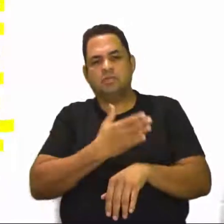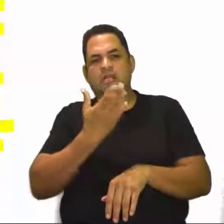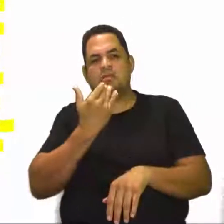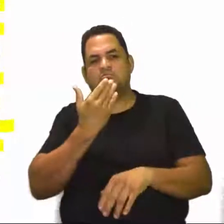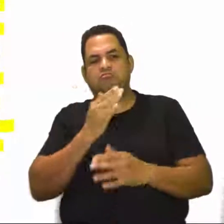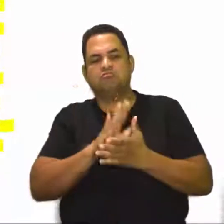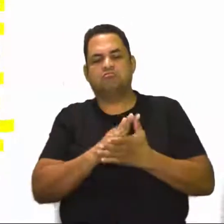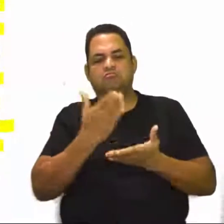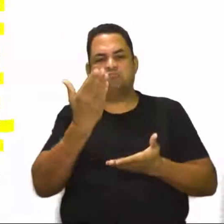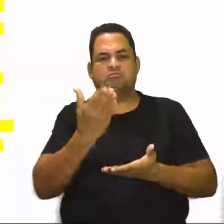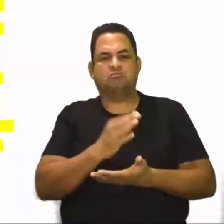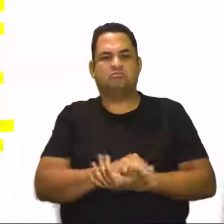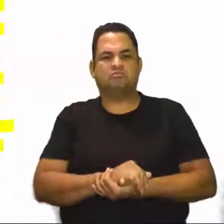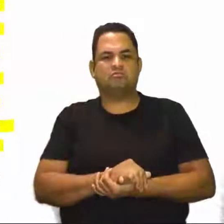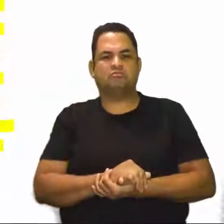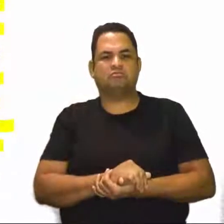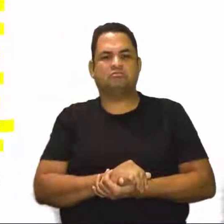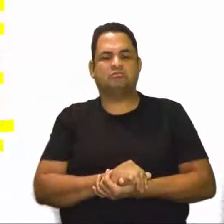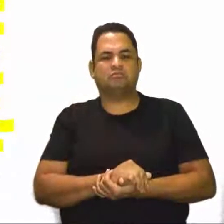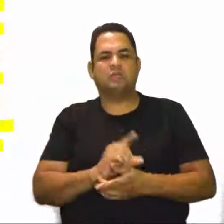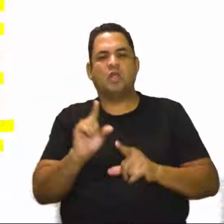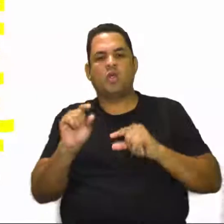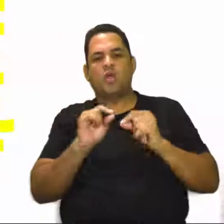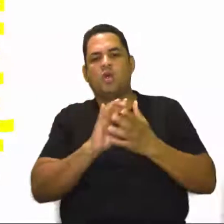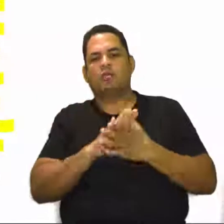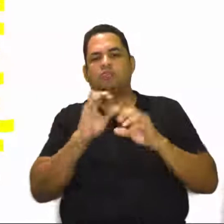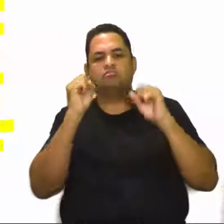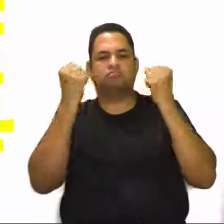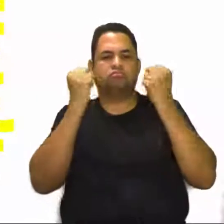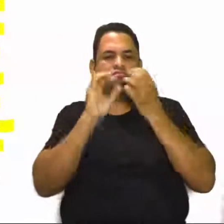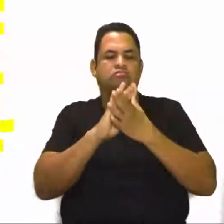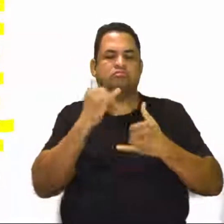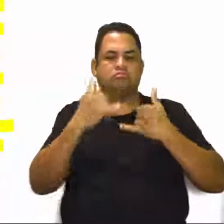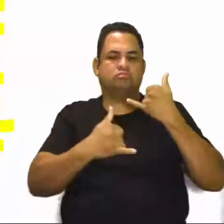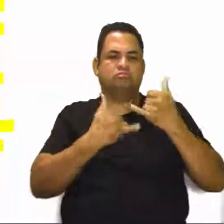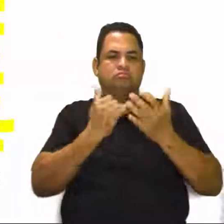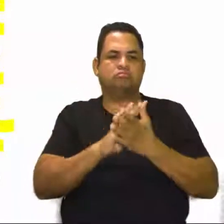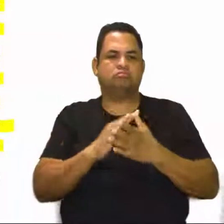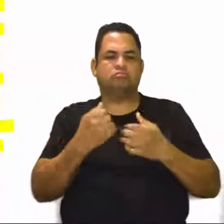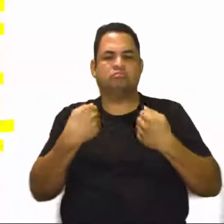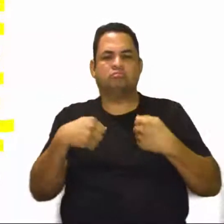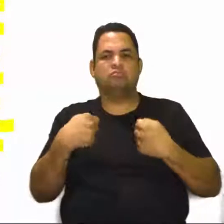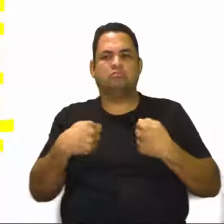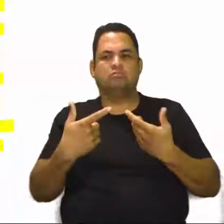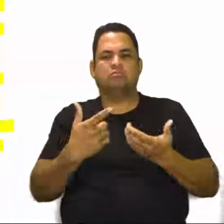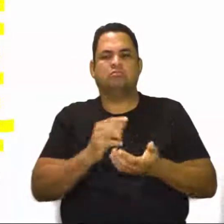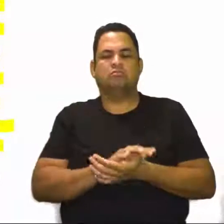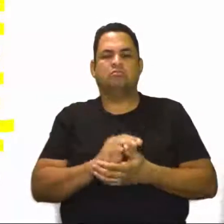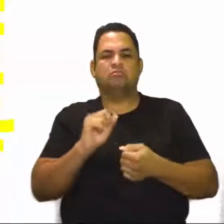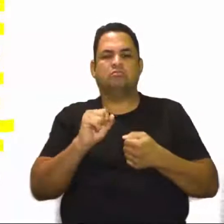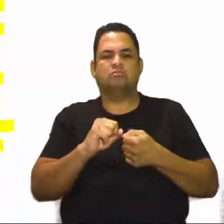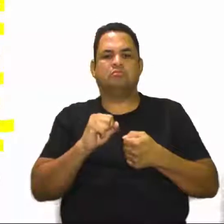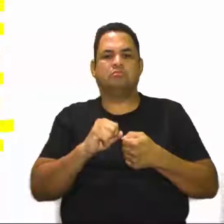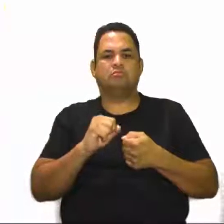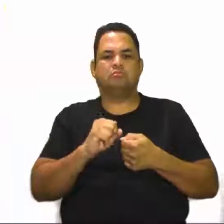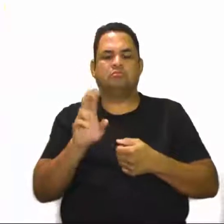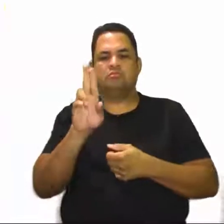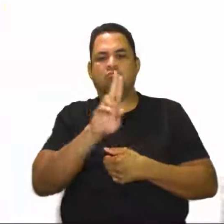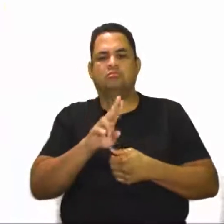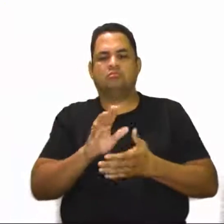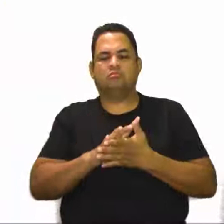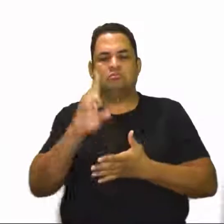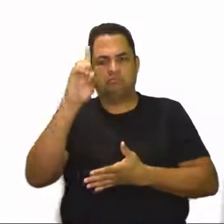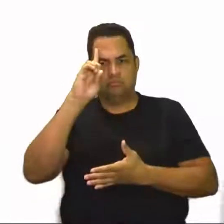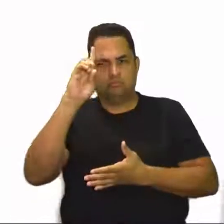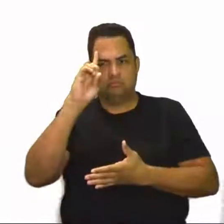ele vai colocando aqui as opções de lazer, atividade física, que eu preciso realizar, né? Adotar no meu